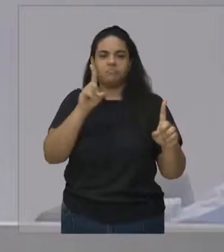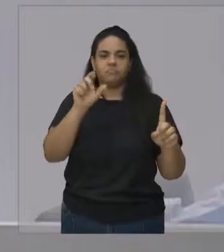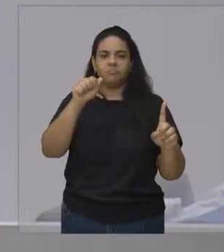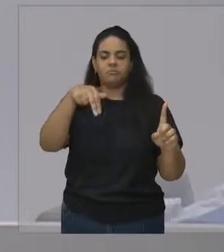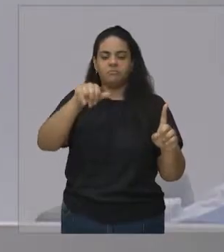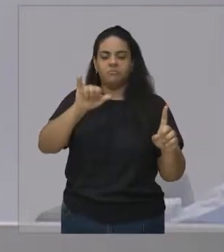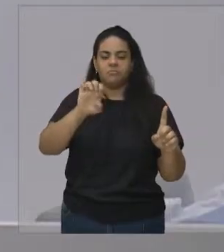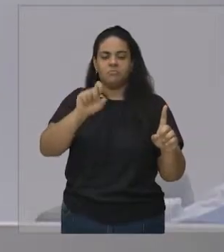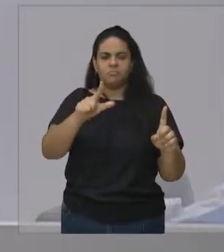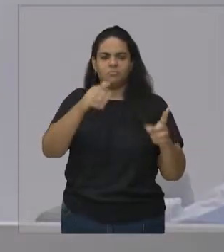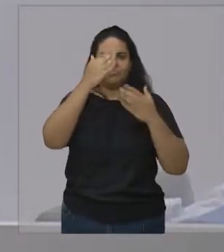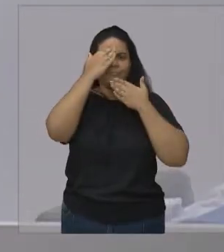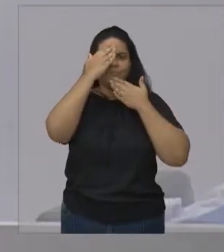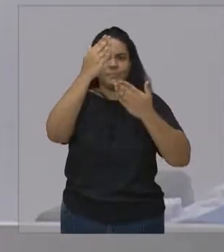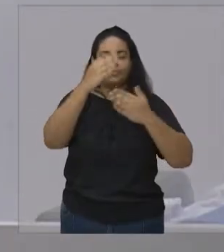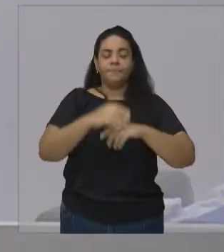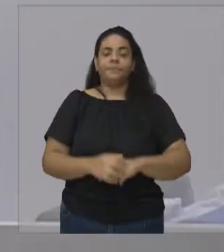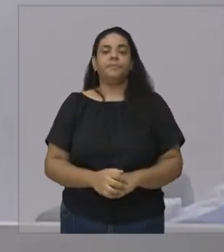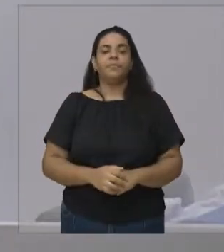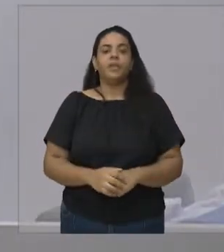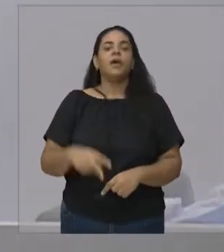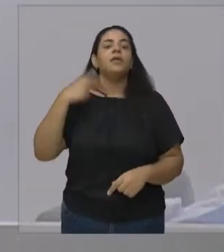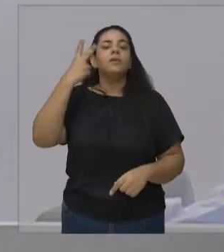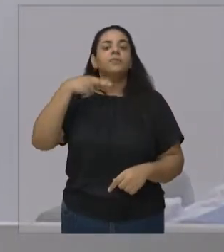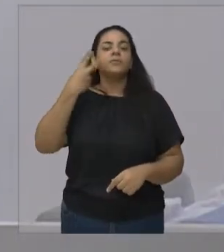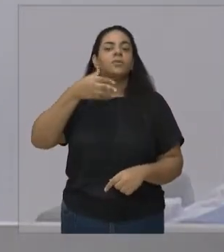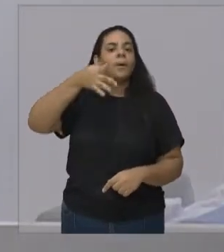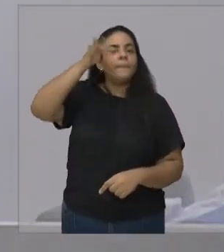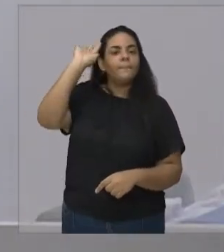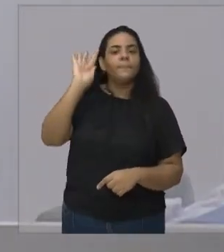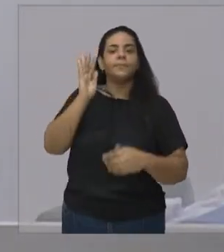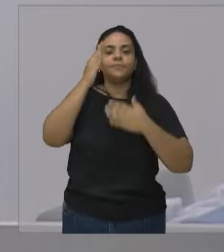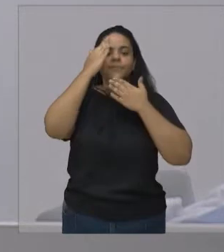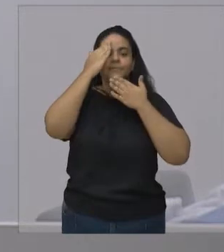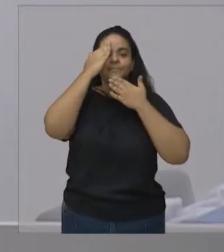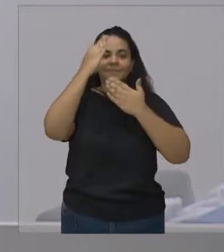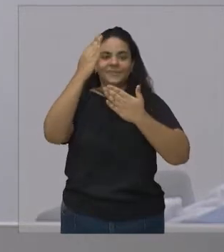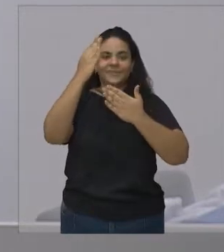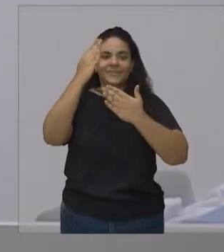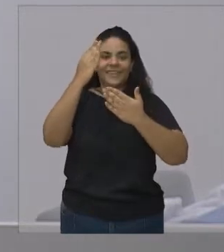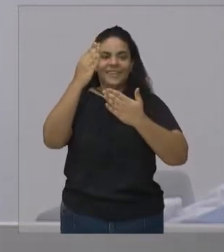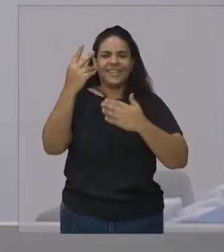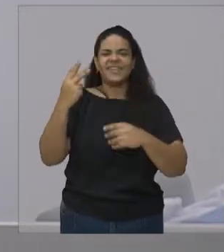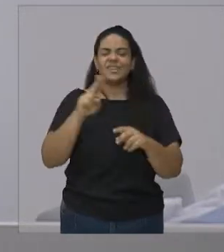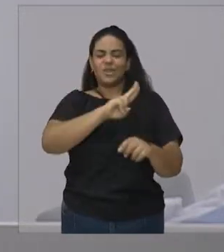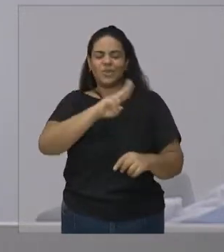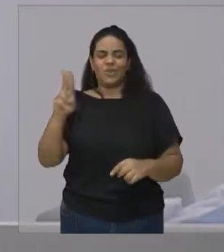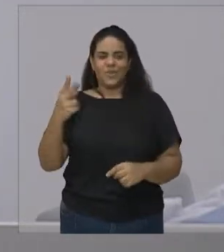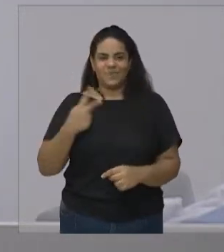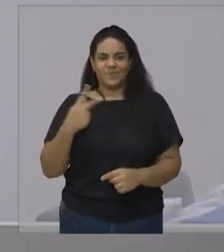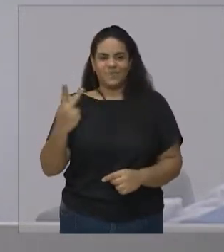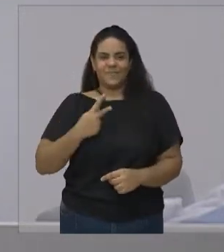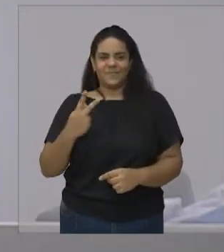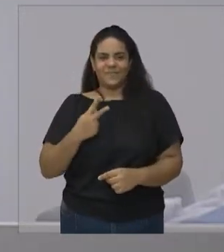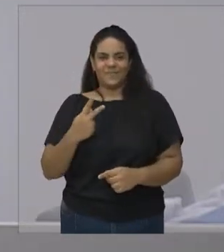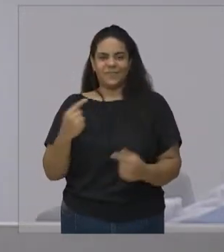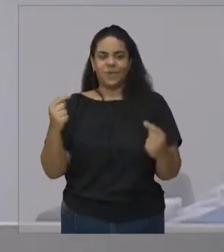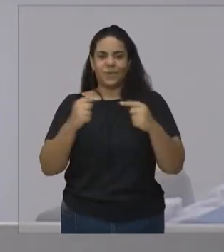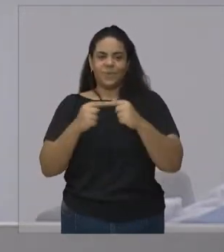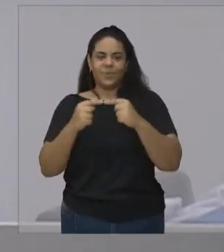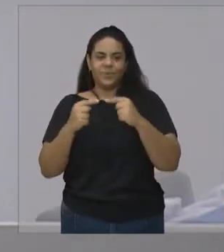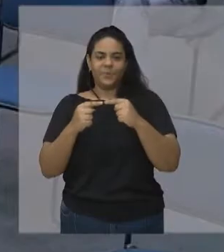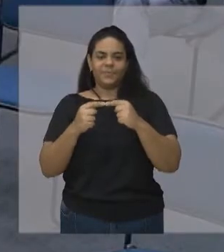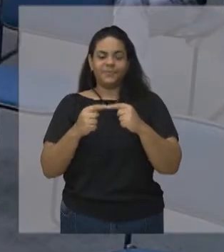vereador Fernando Petite, meu querido, que está com o nosso herdeiro ali, meu charal, o Renatinho, aos meus